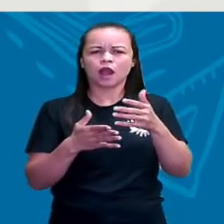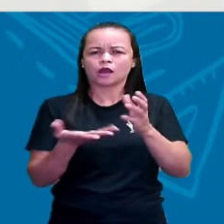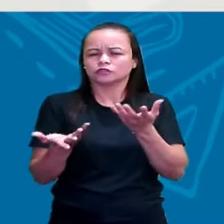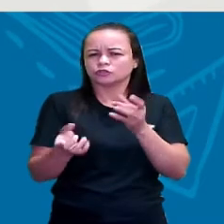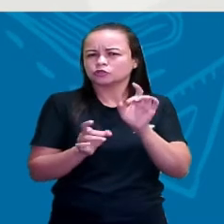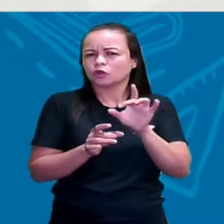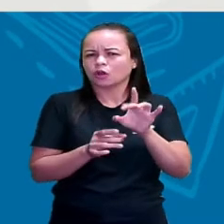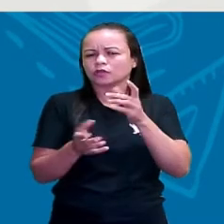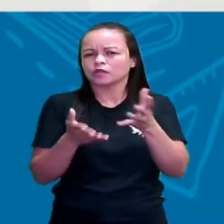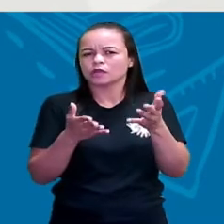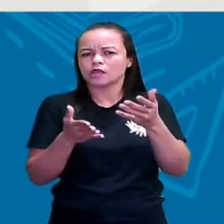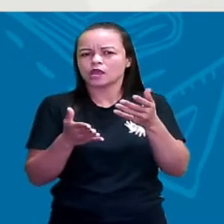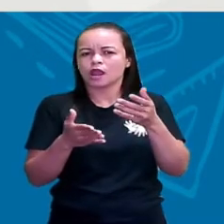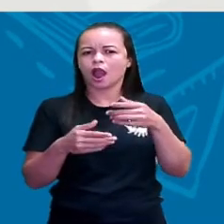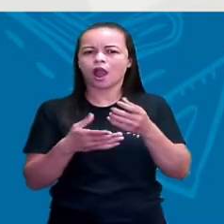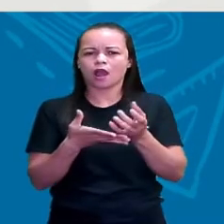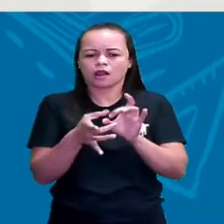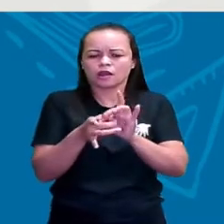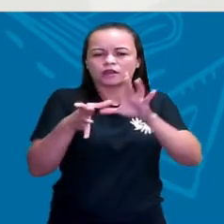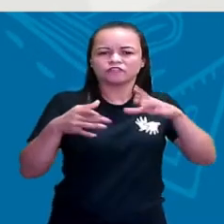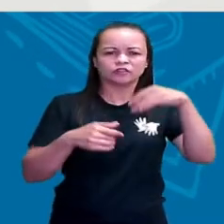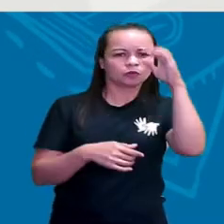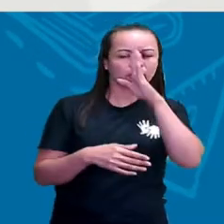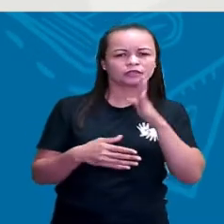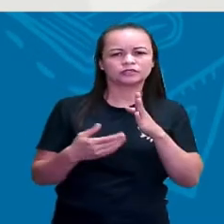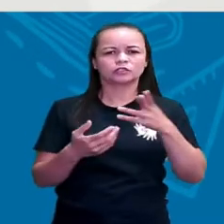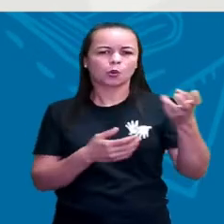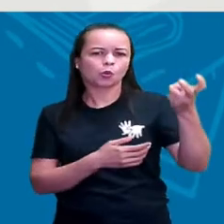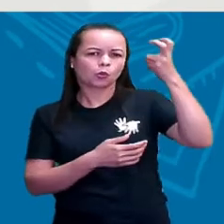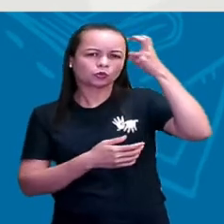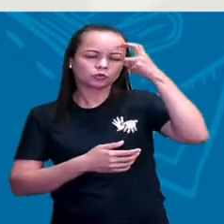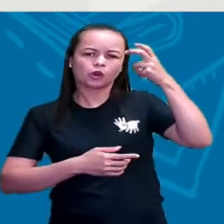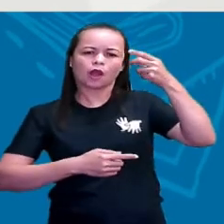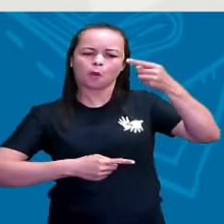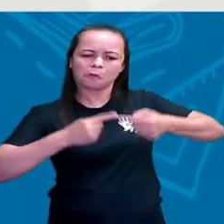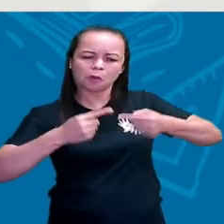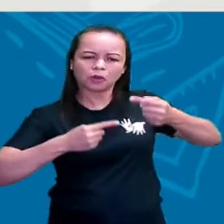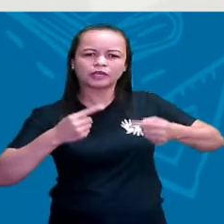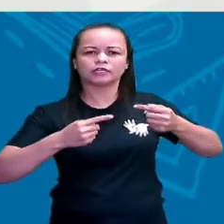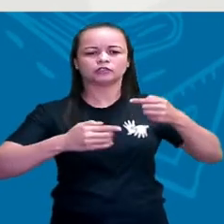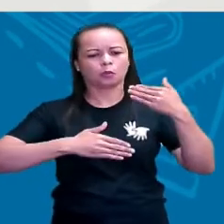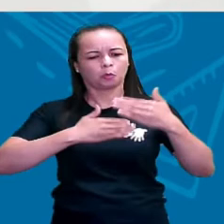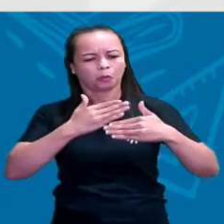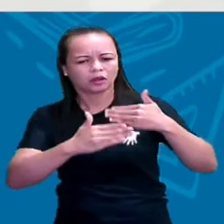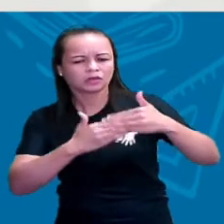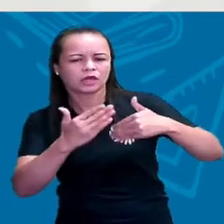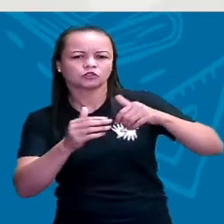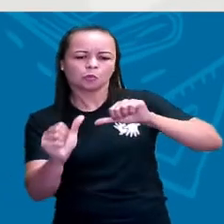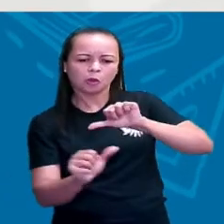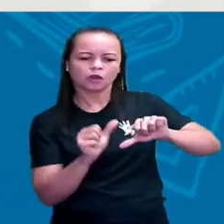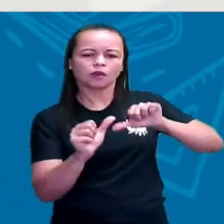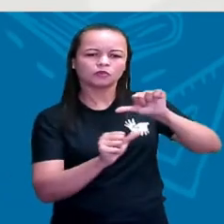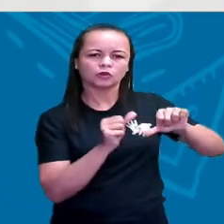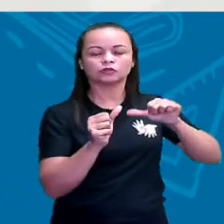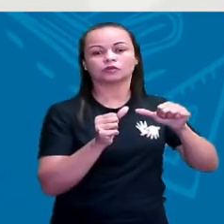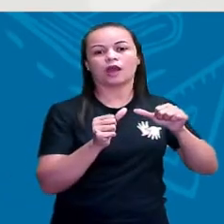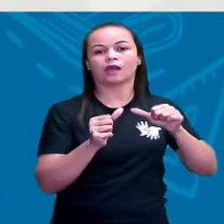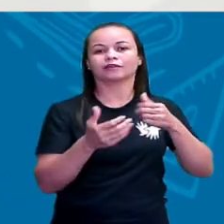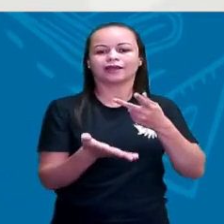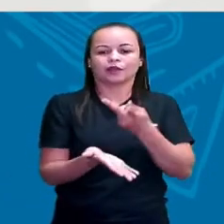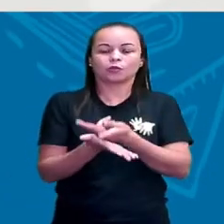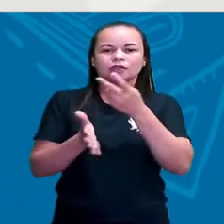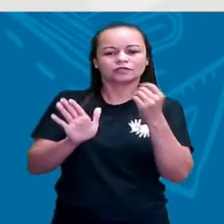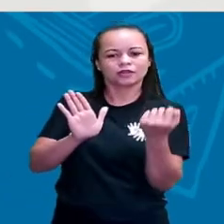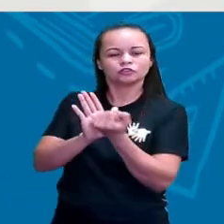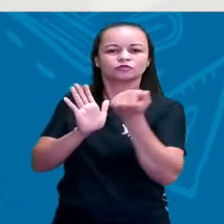processos sociais, vários processos culturais e vários processos políticos, até chegar até aquele fato histórico.